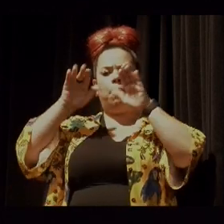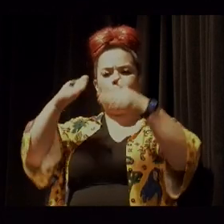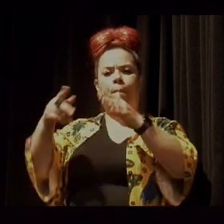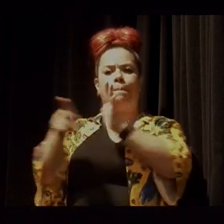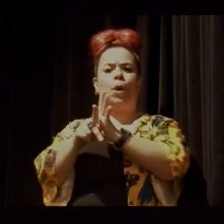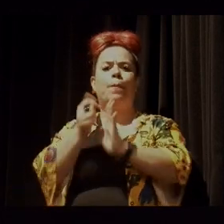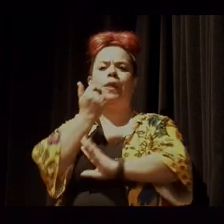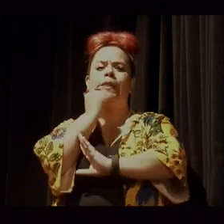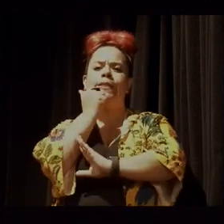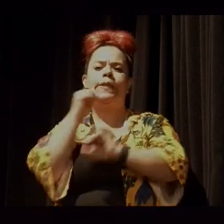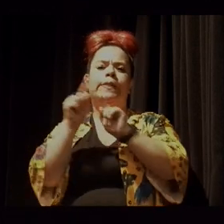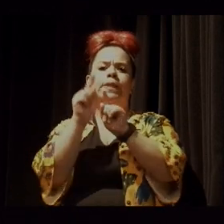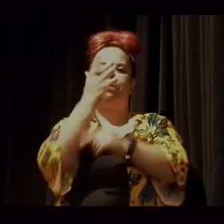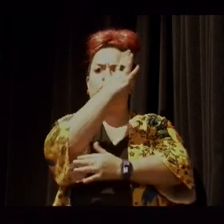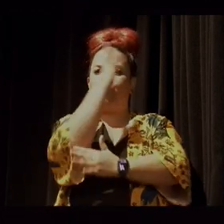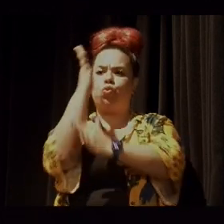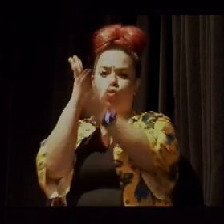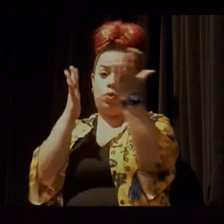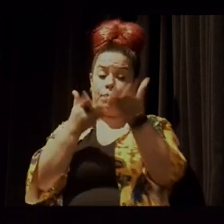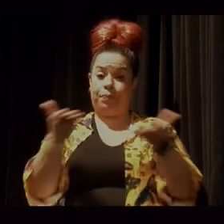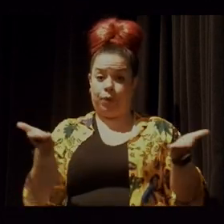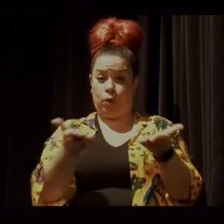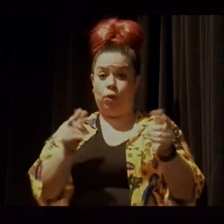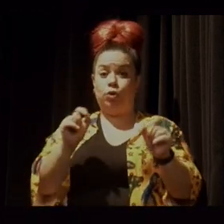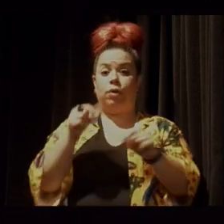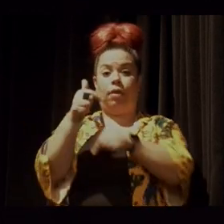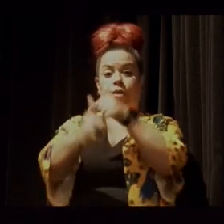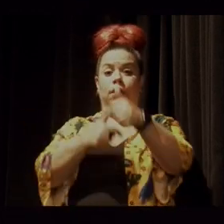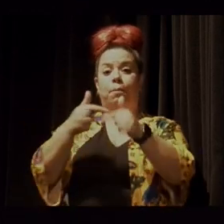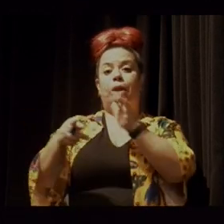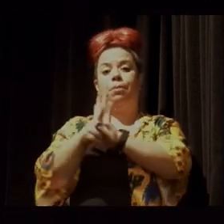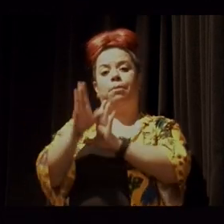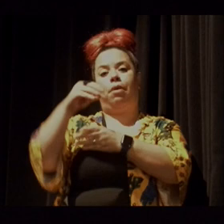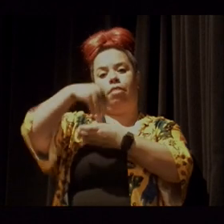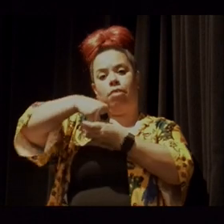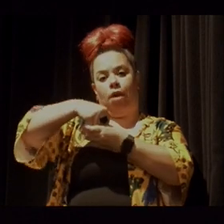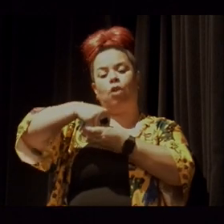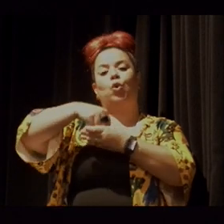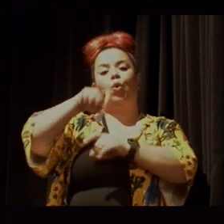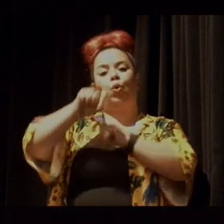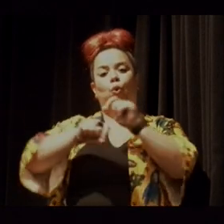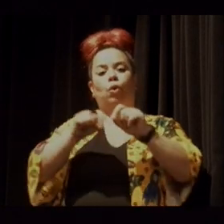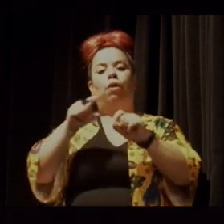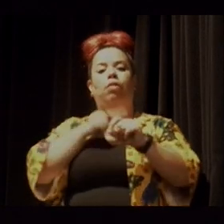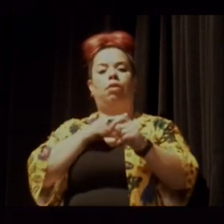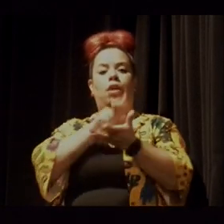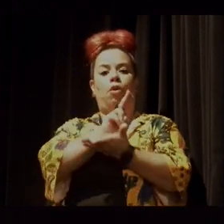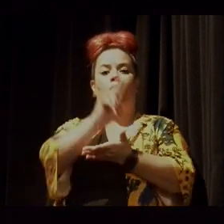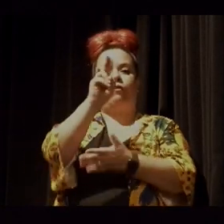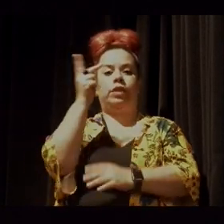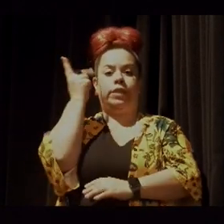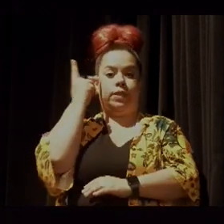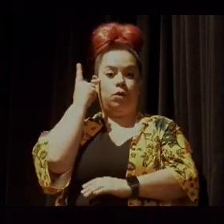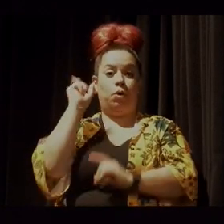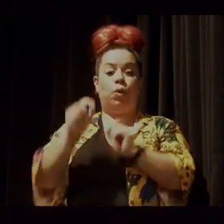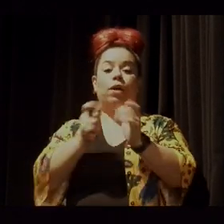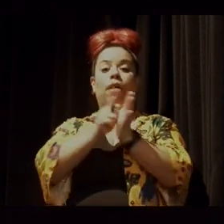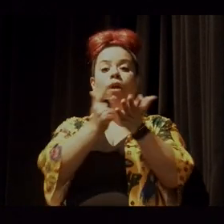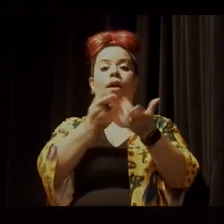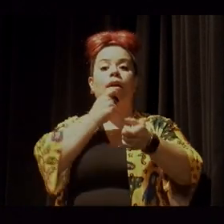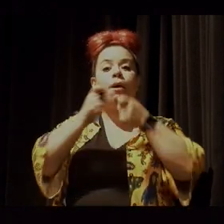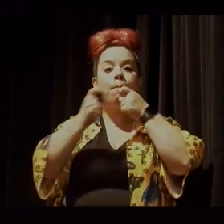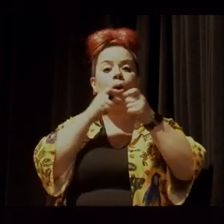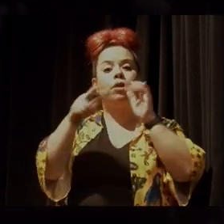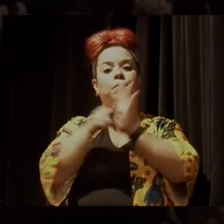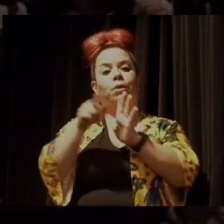e meio ambiente. Atualmente, trabalha na Universidade de São Paulo como repórter especial do Jornal